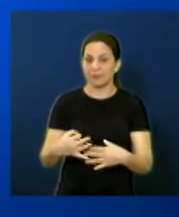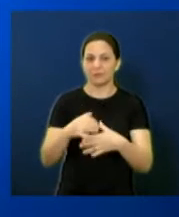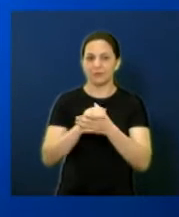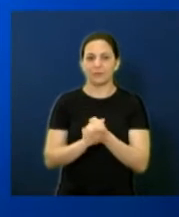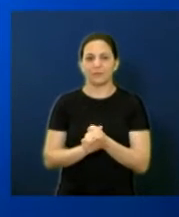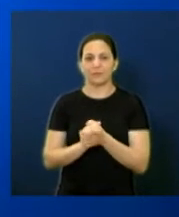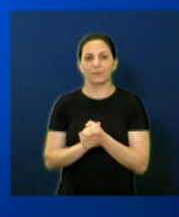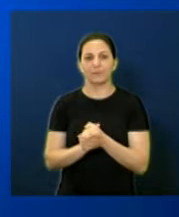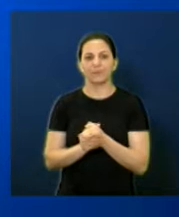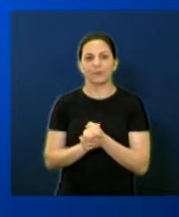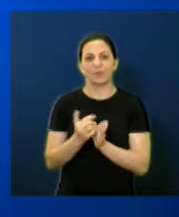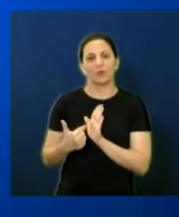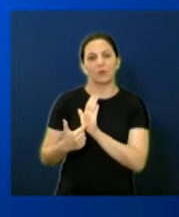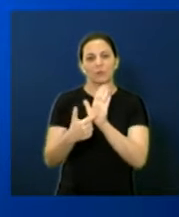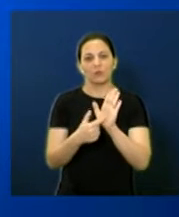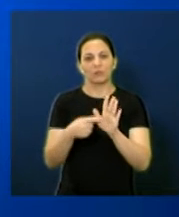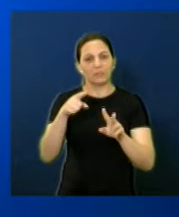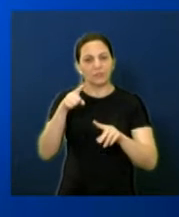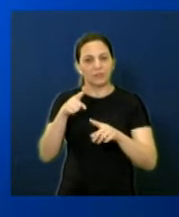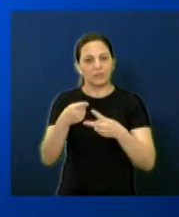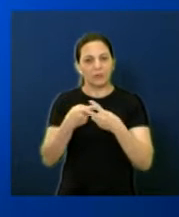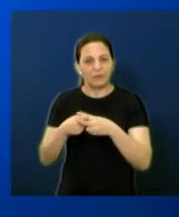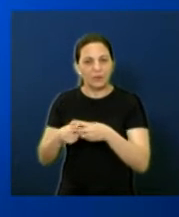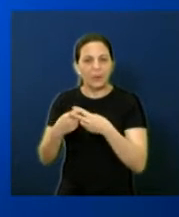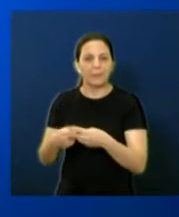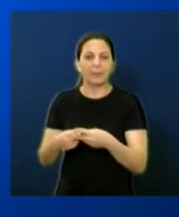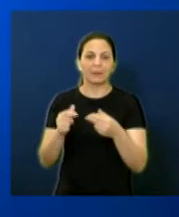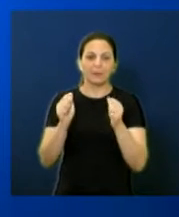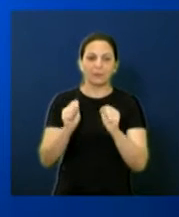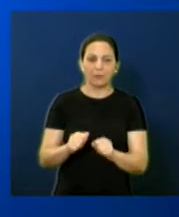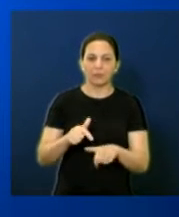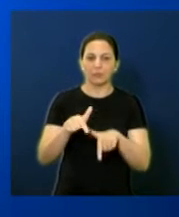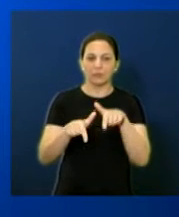O SIGI oferece ferramenta que possibilita